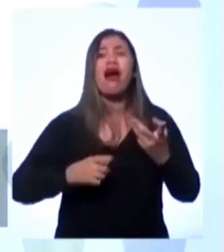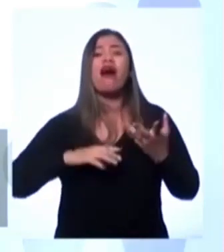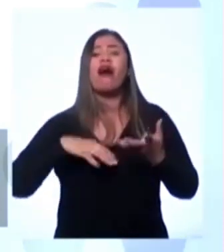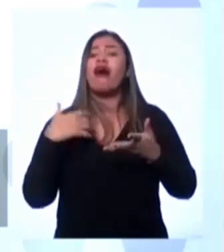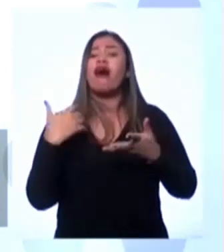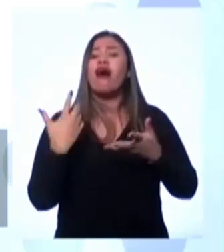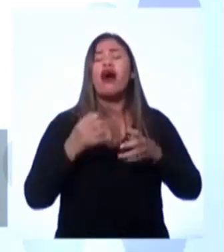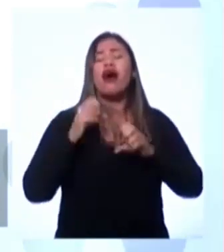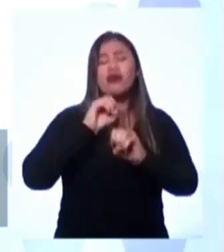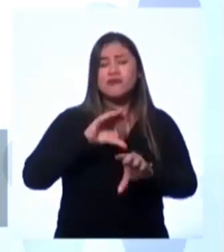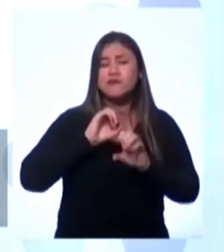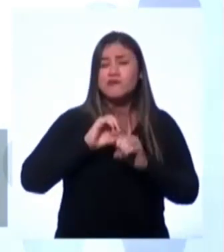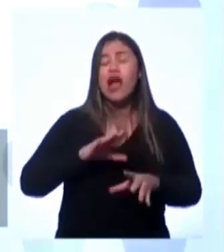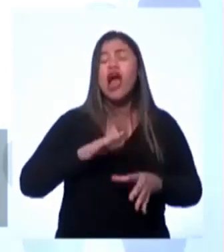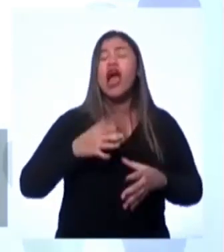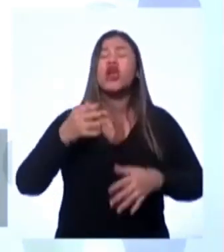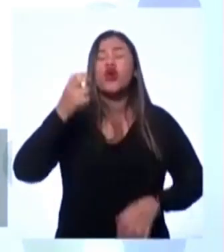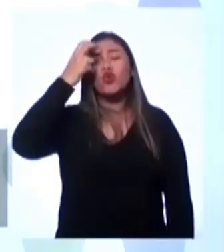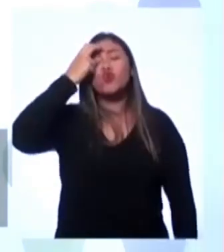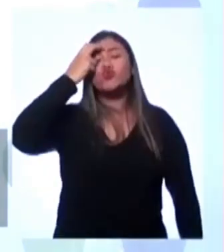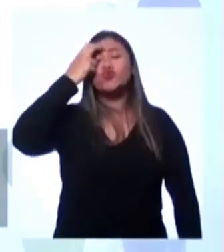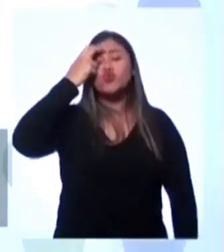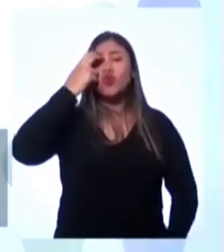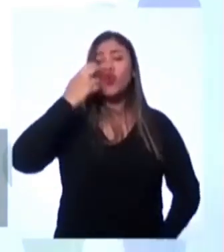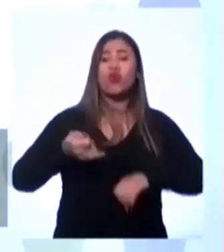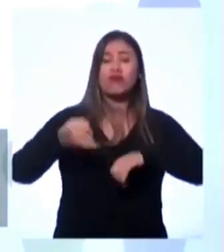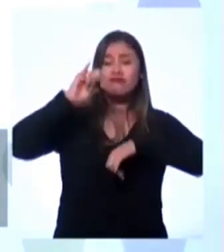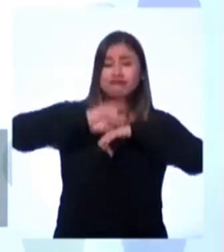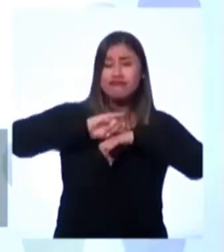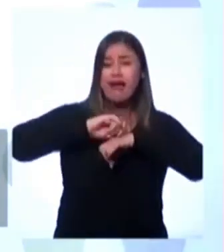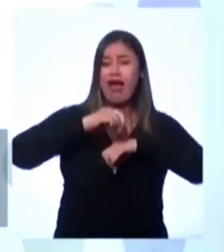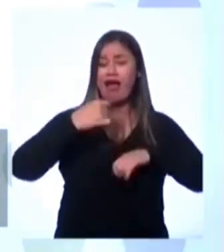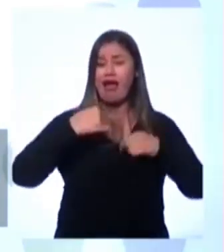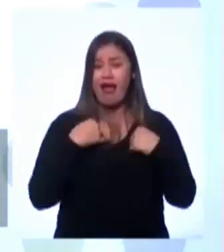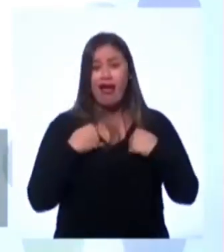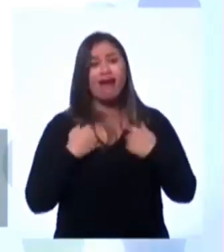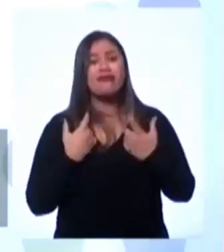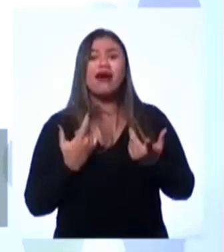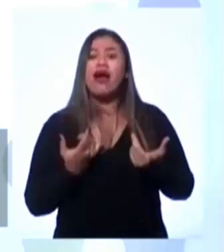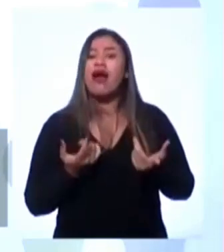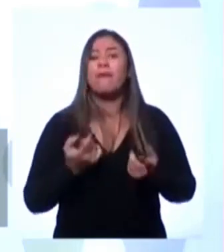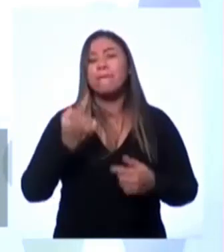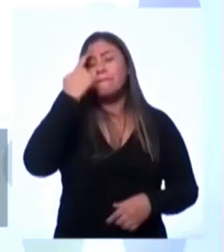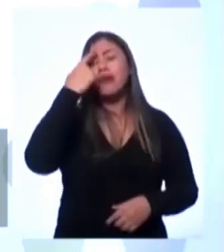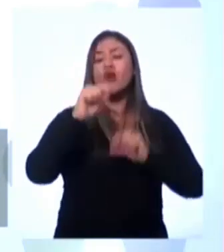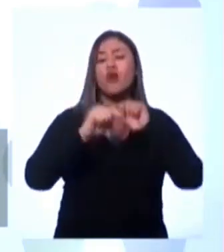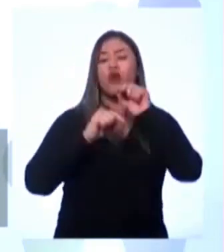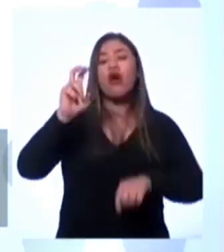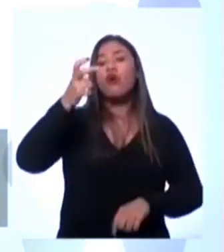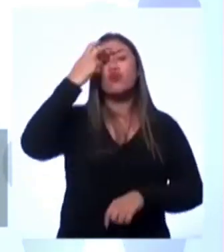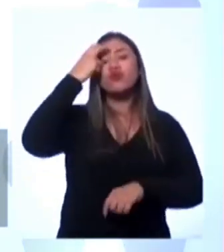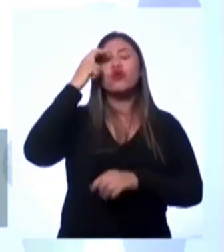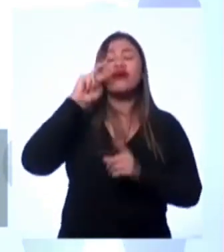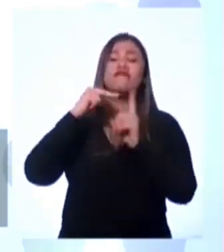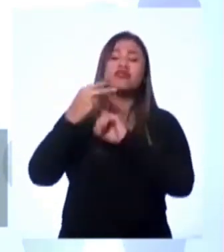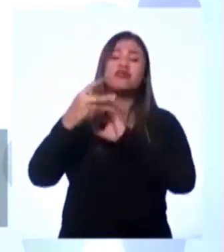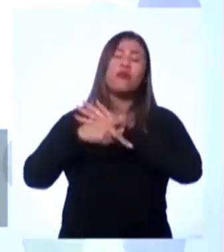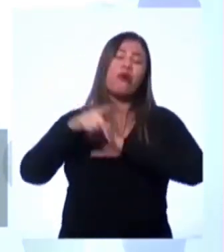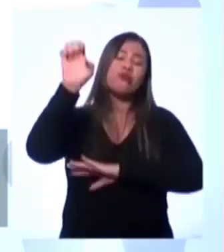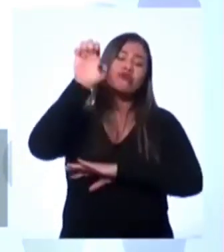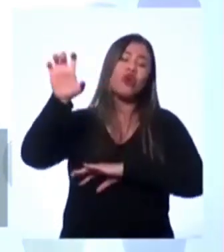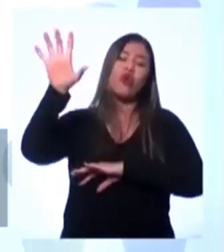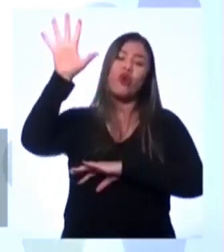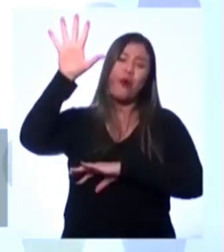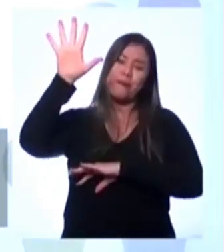e uma cultura eurocêntrica, a gente aprendeu muito do que diz respeito à nossa cultura a partir da visão dos europeus e